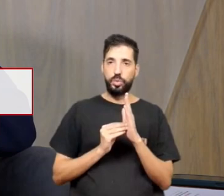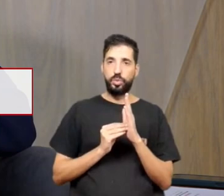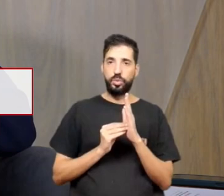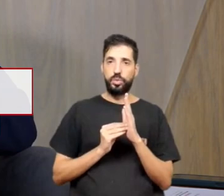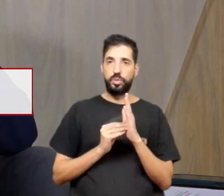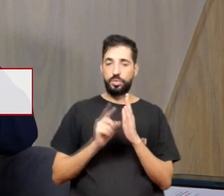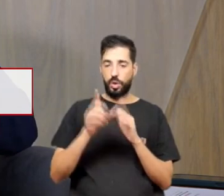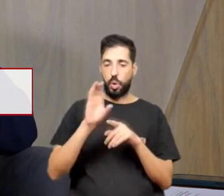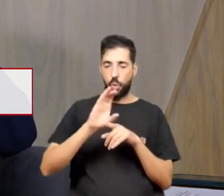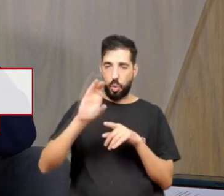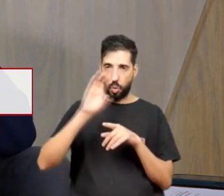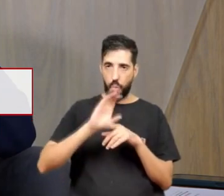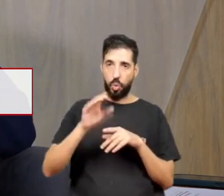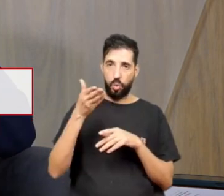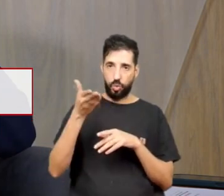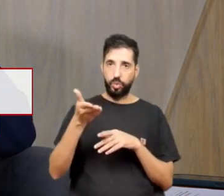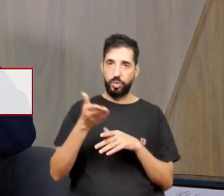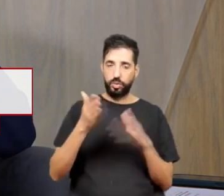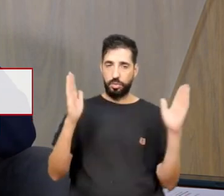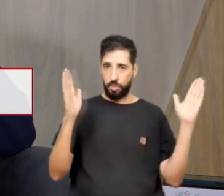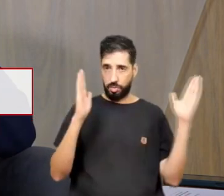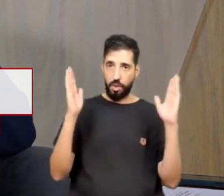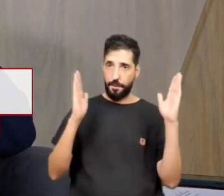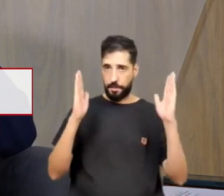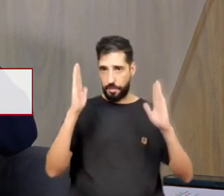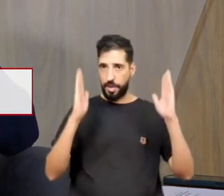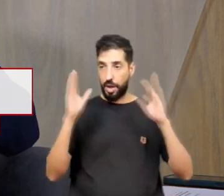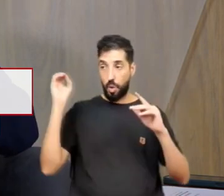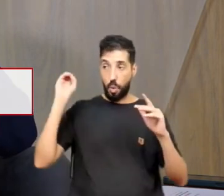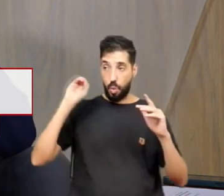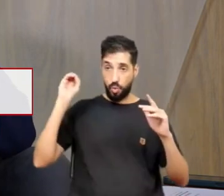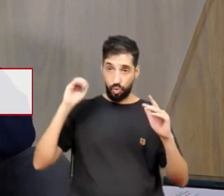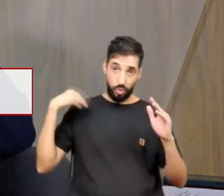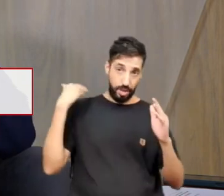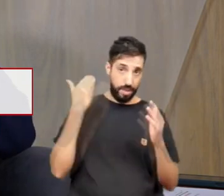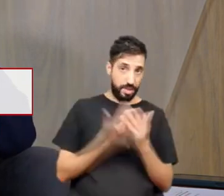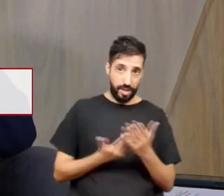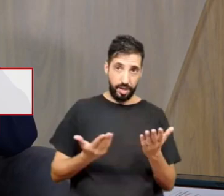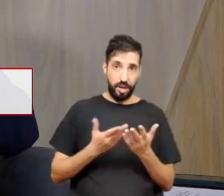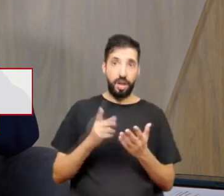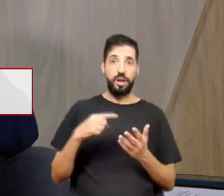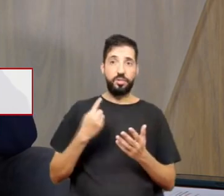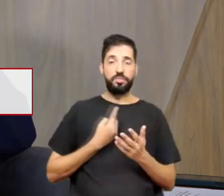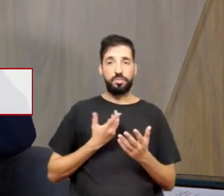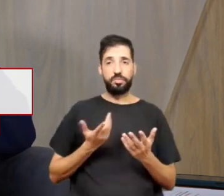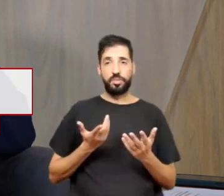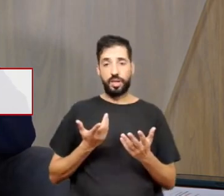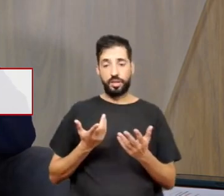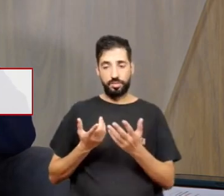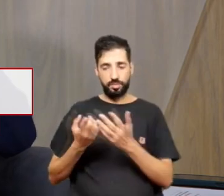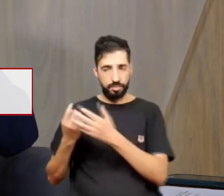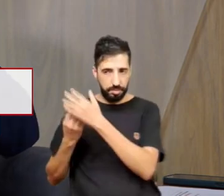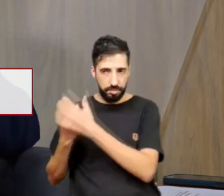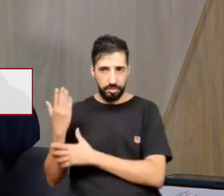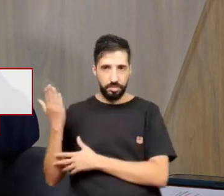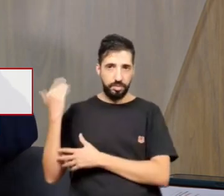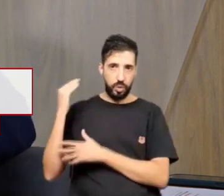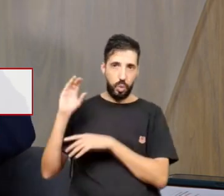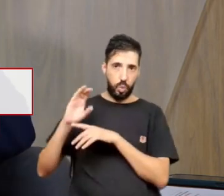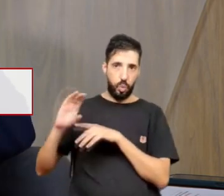nesse período todo. Desde outubro, essa concepção desse curso foi